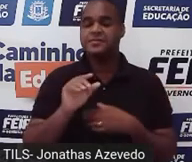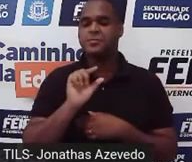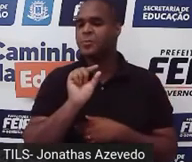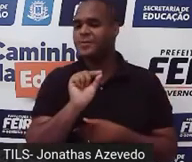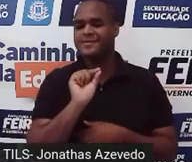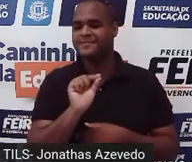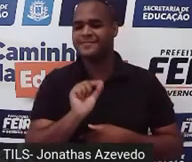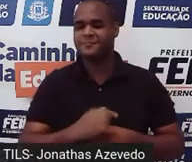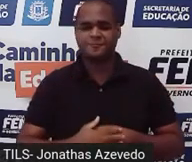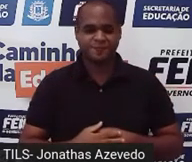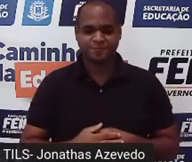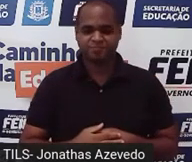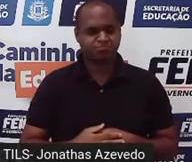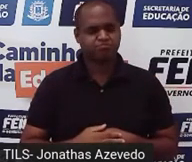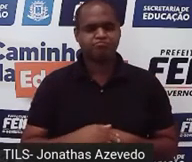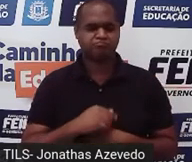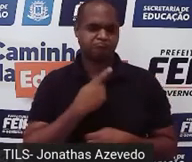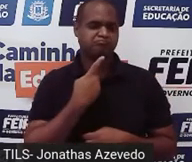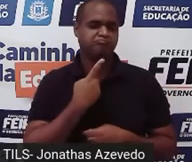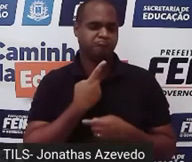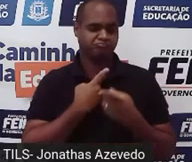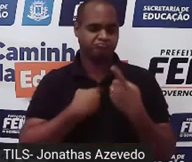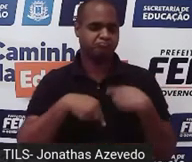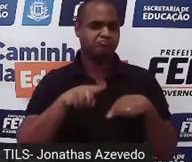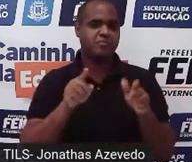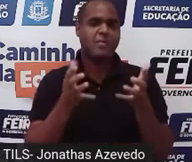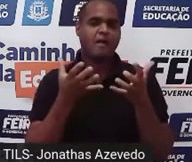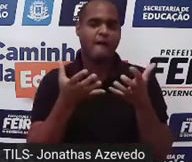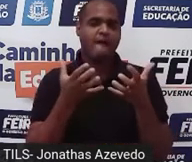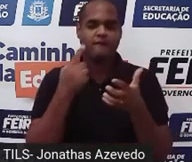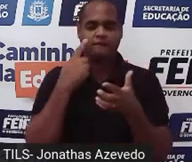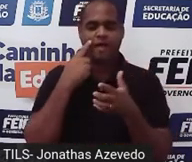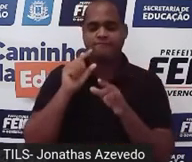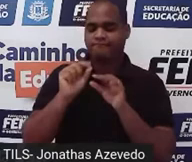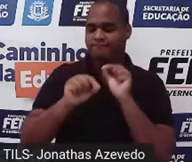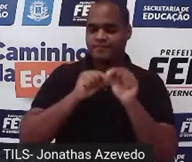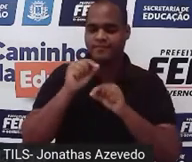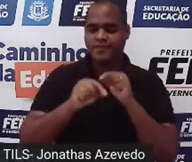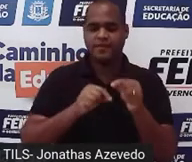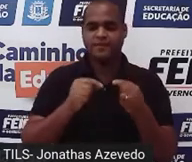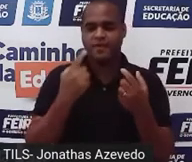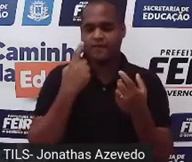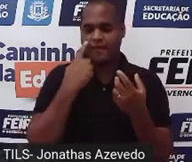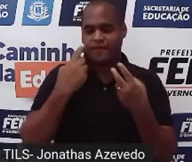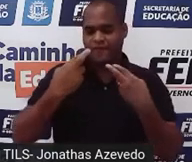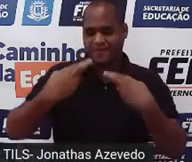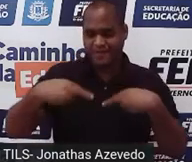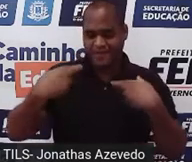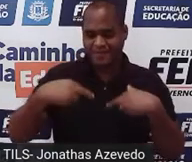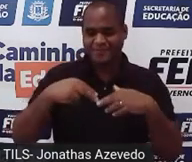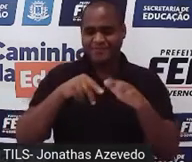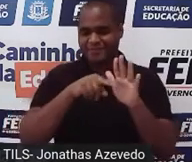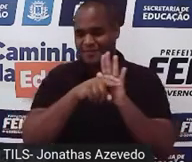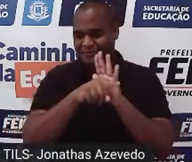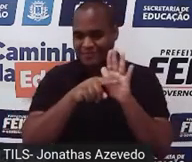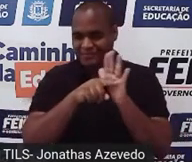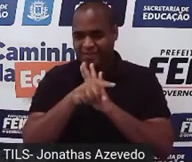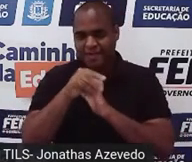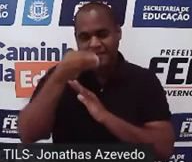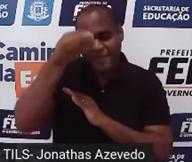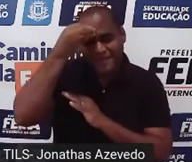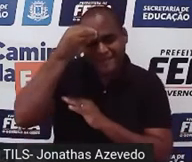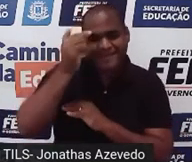eu queria fazer aqui com você um exercíciozinho de memória, certo? Como